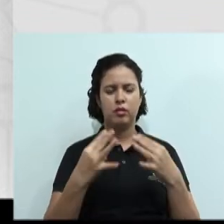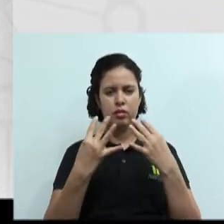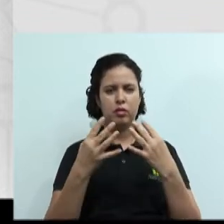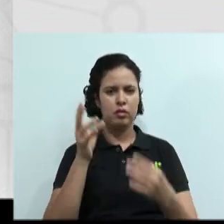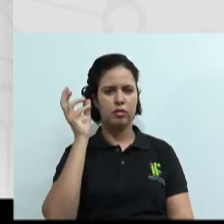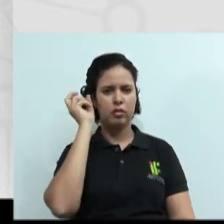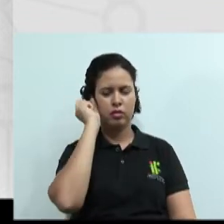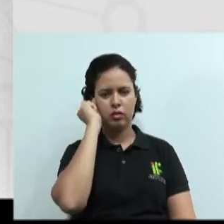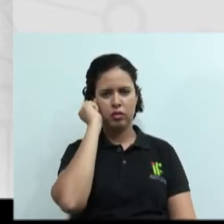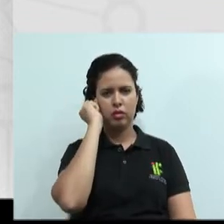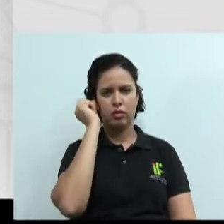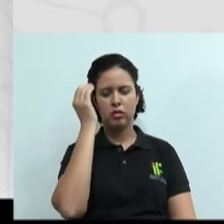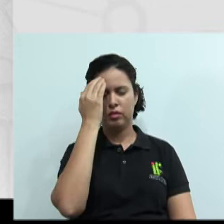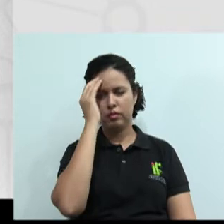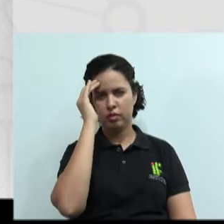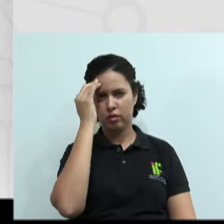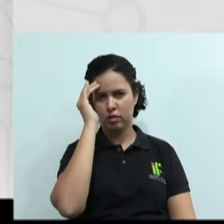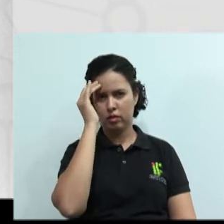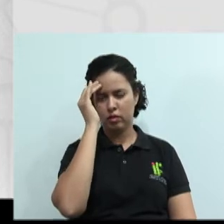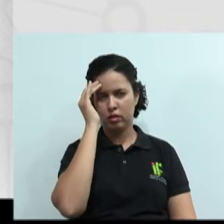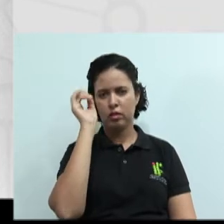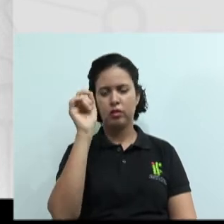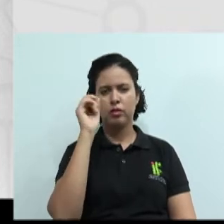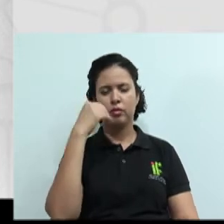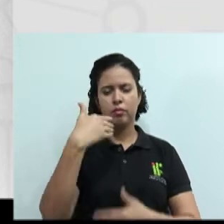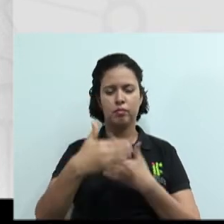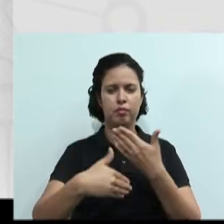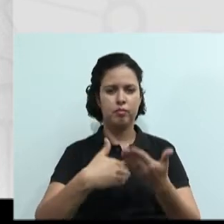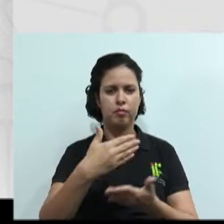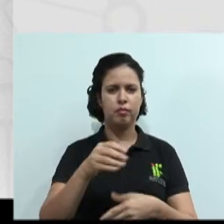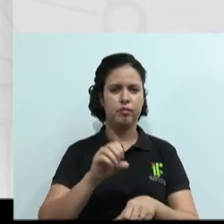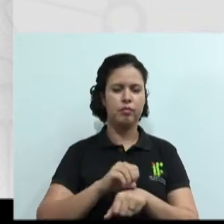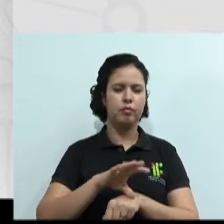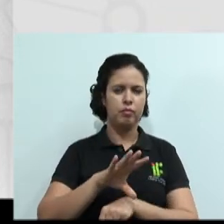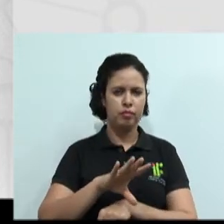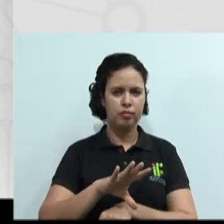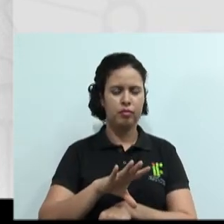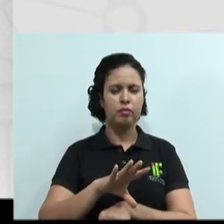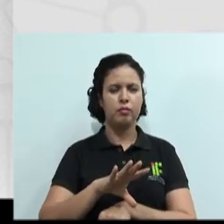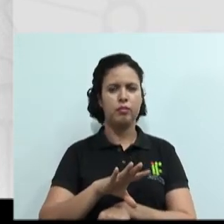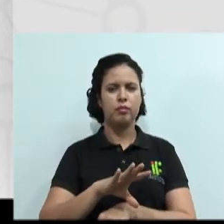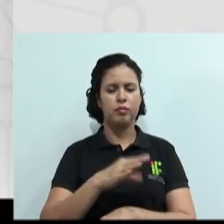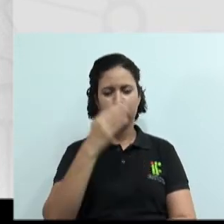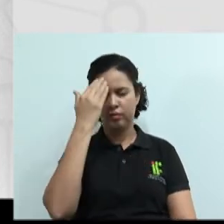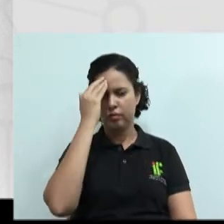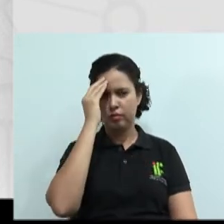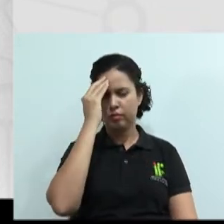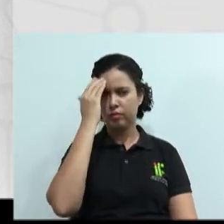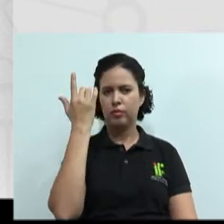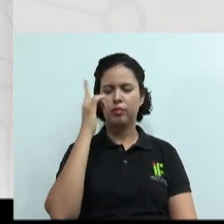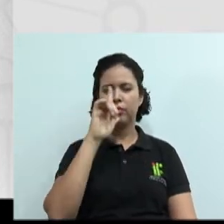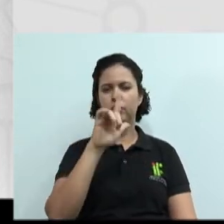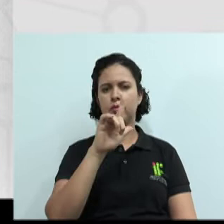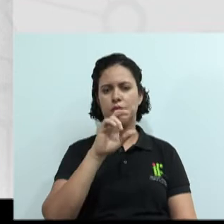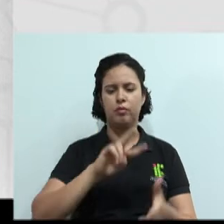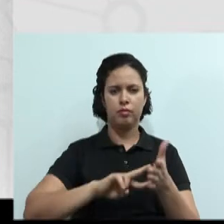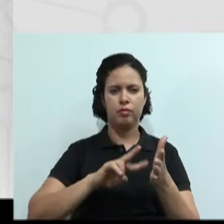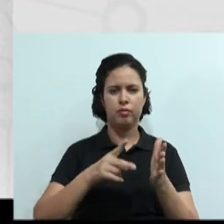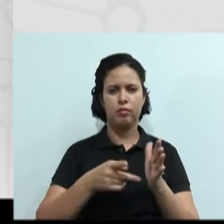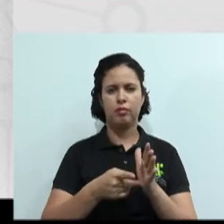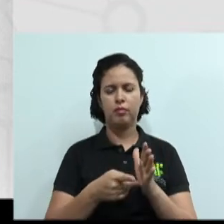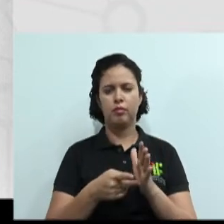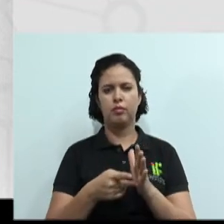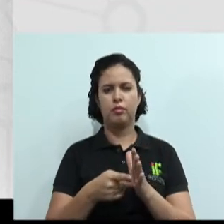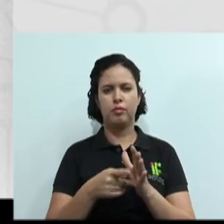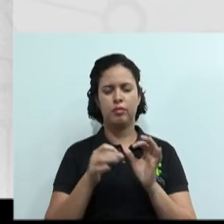ouvir e entender também aquilo que está sendo transmitido, né? Você precisa interpretar e alcançar o sentido ali, o propósito daquela